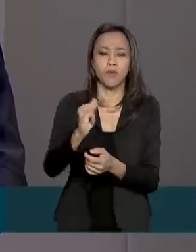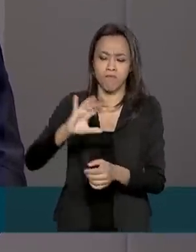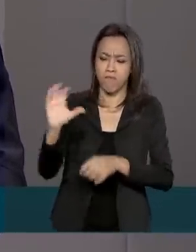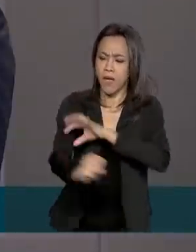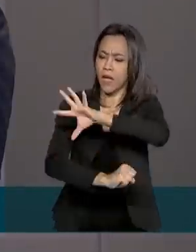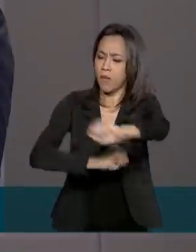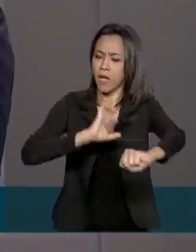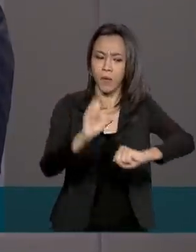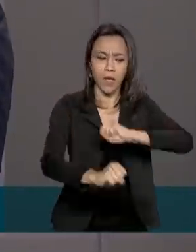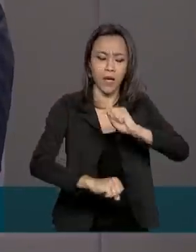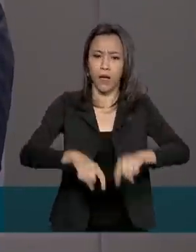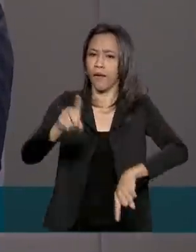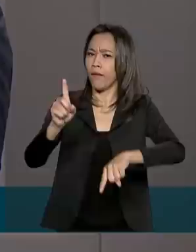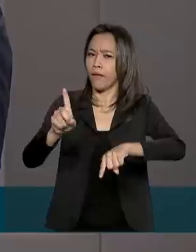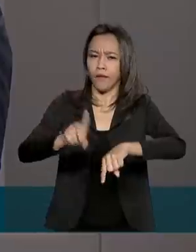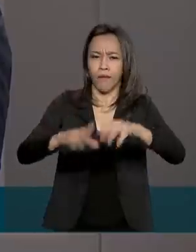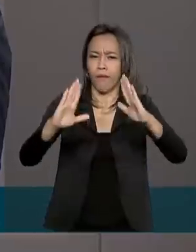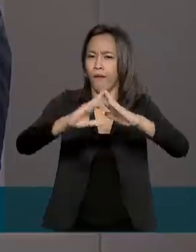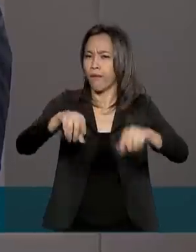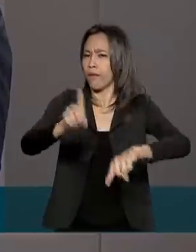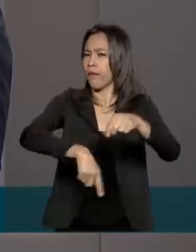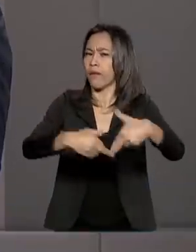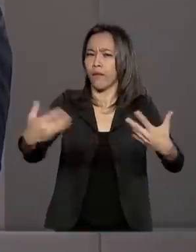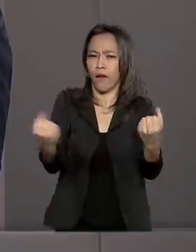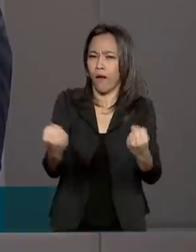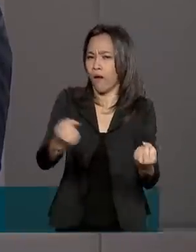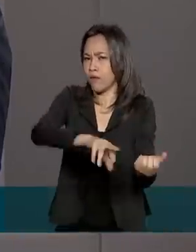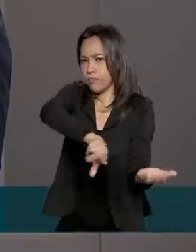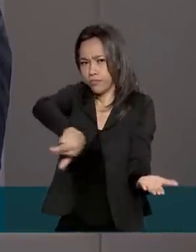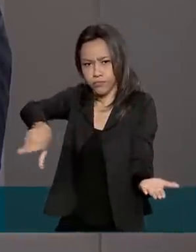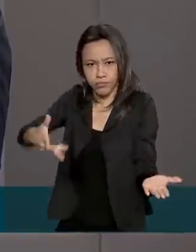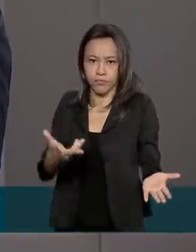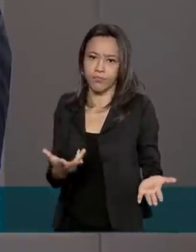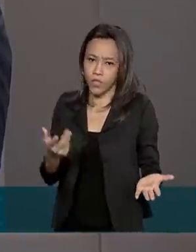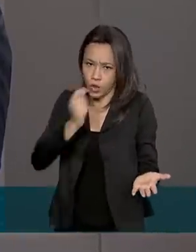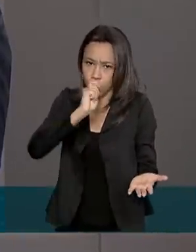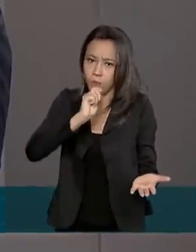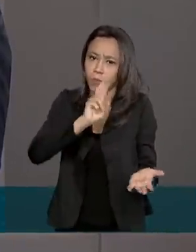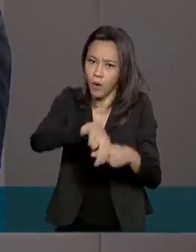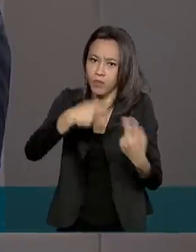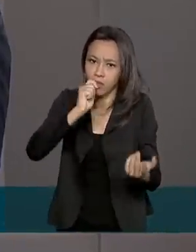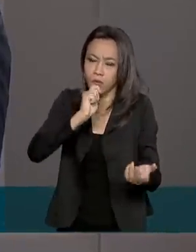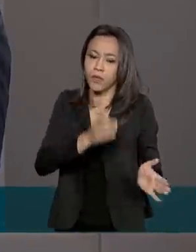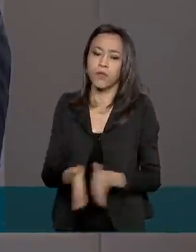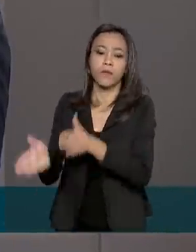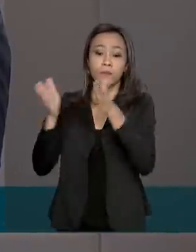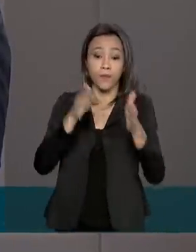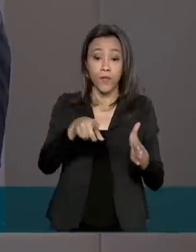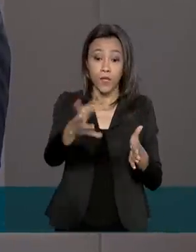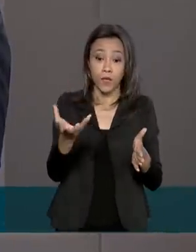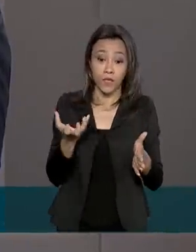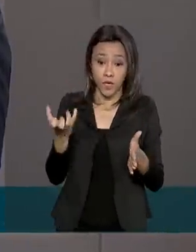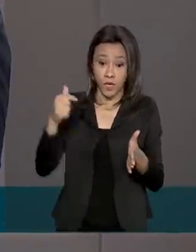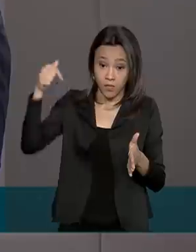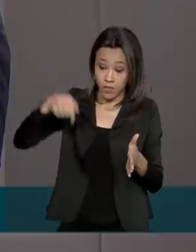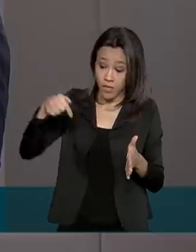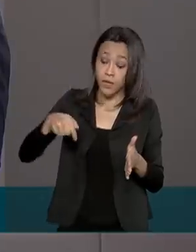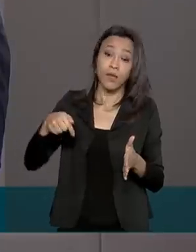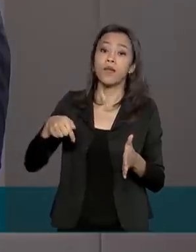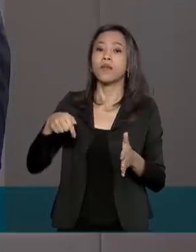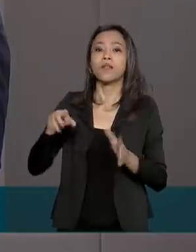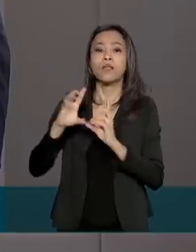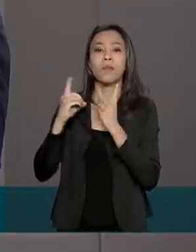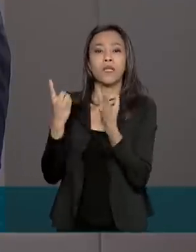apreendidos. Nosso projeto é transformar a Senad num grande gestor de bens apreendidos, não